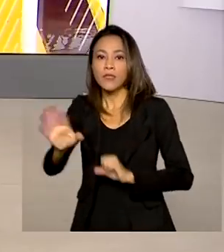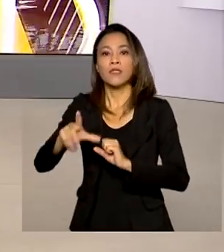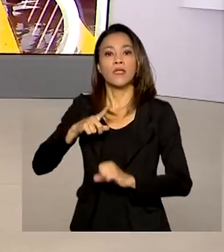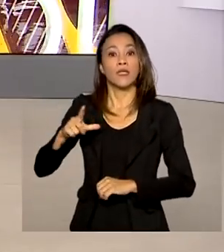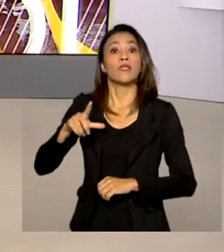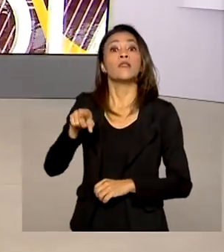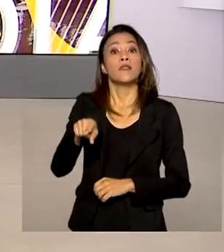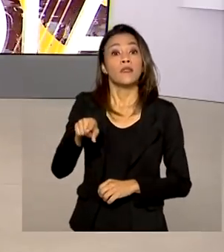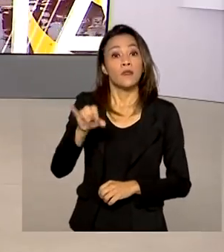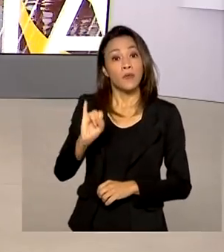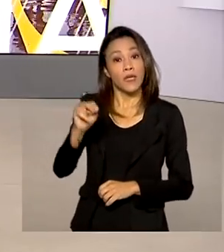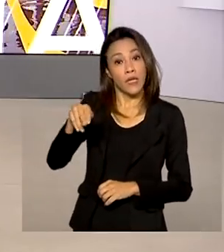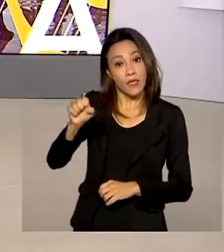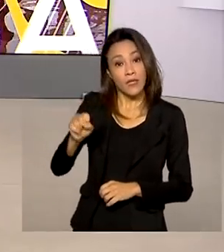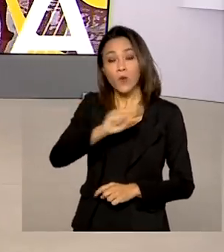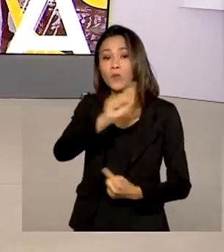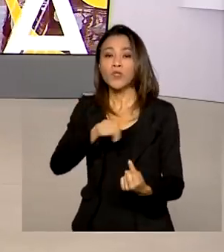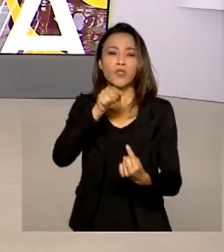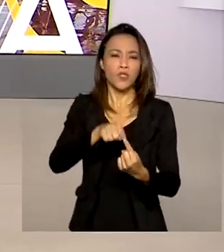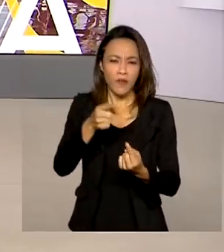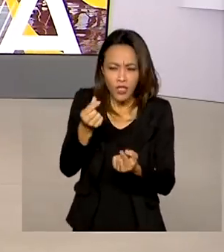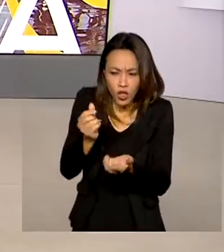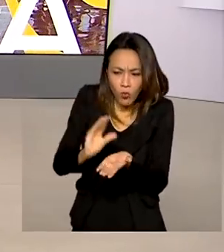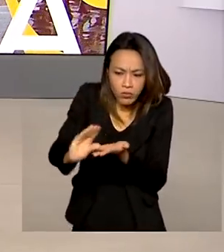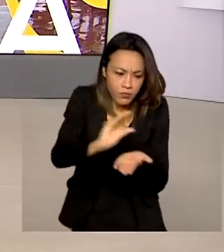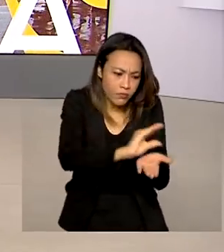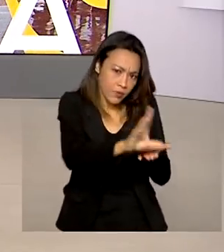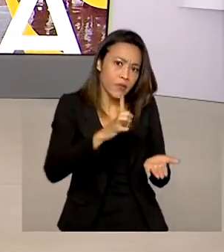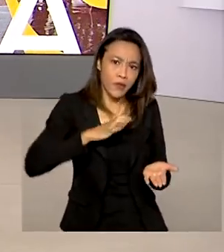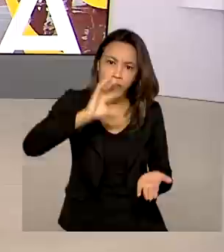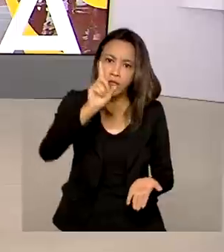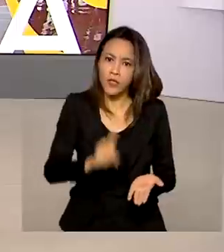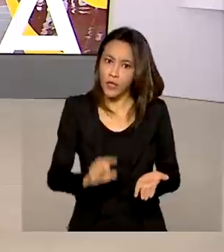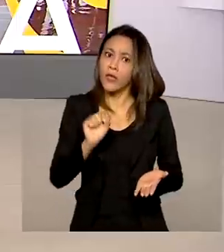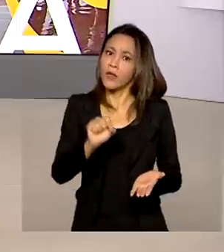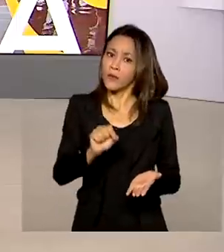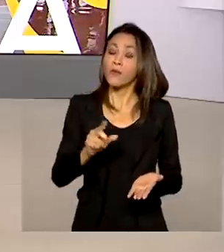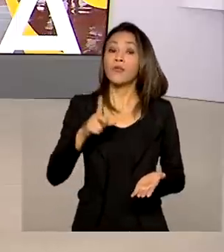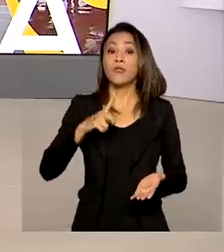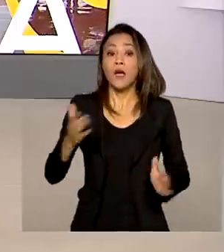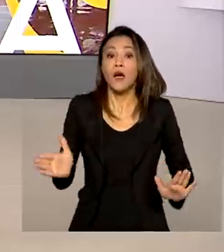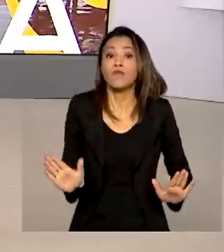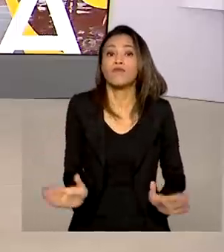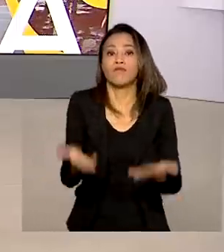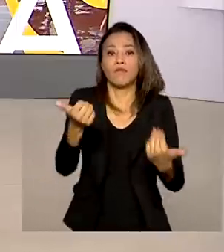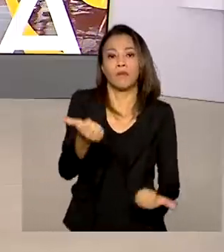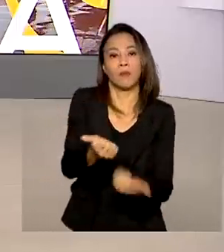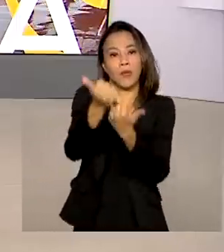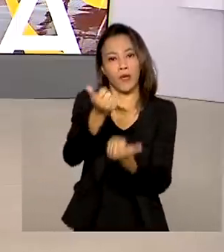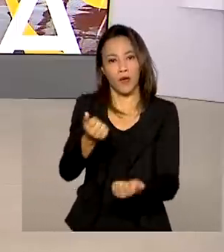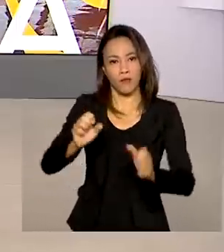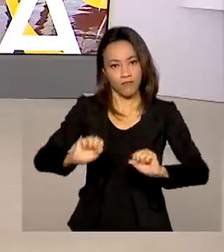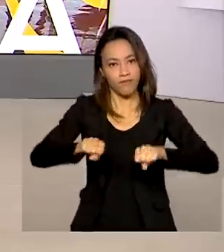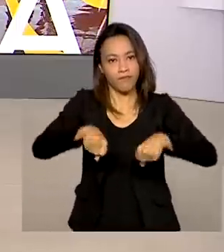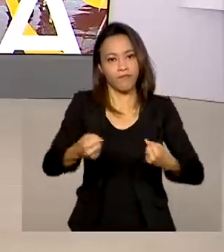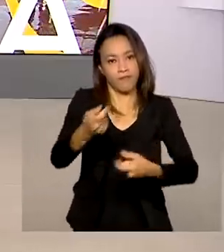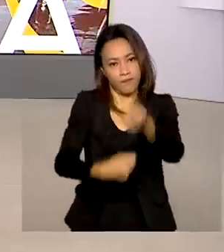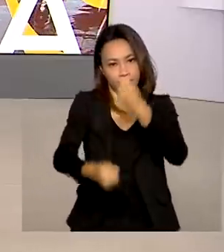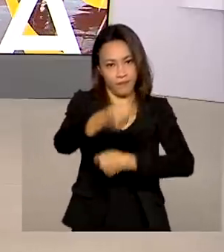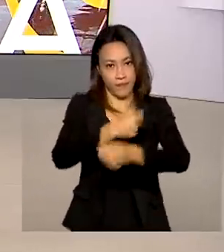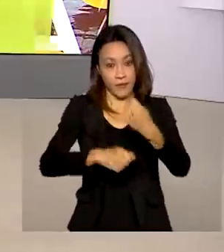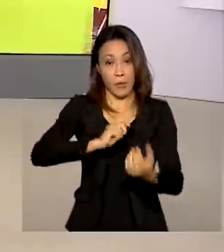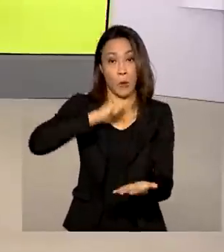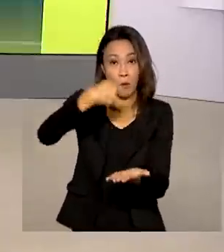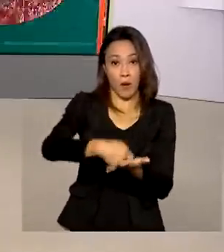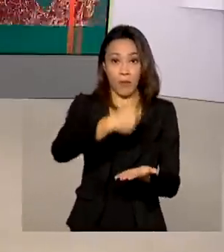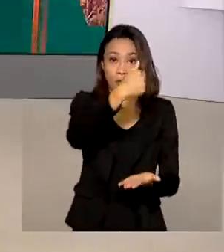objetivo é incrementar a renda dos beneficiários que têm direito ao abono e ajudar na recuperação da economia. O pagamento vai ocorrer em